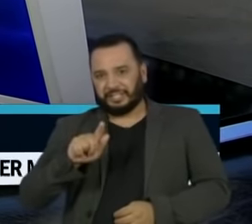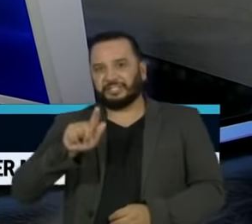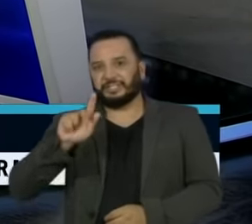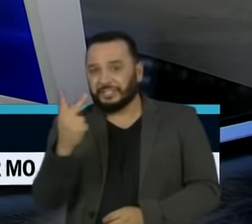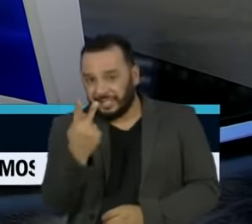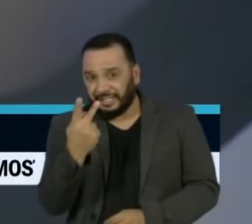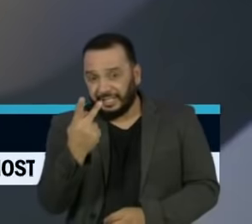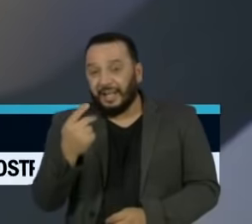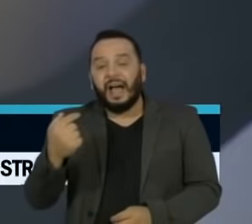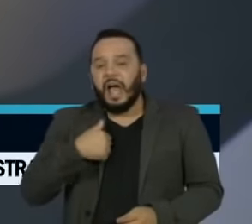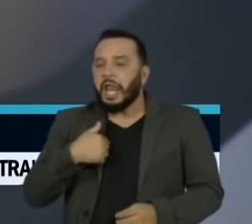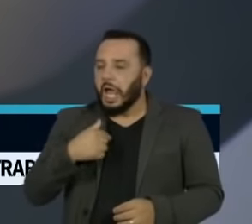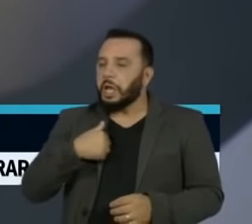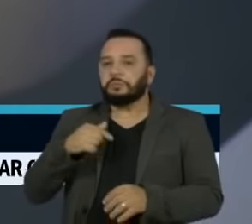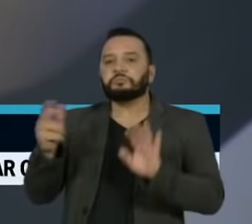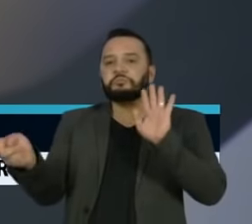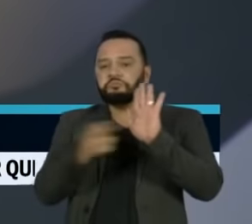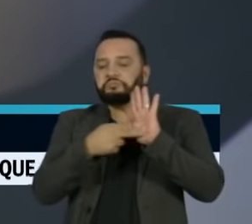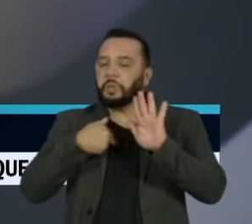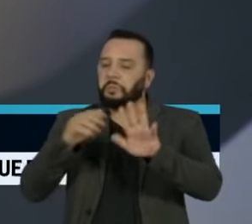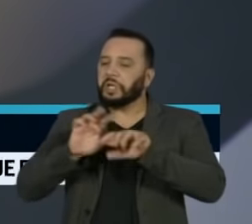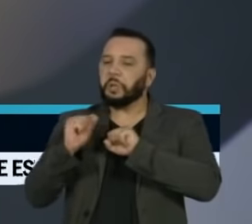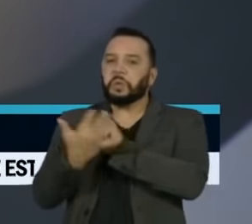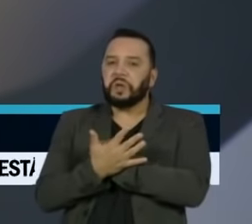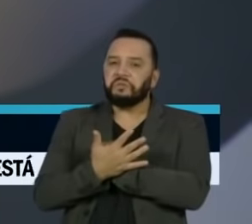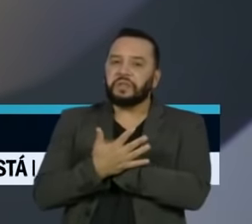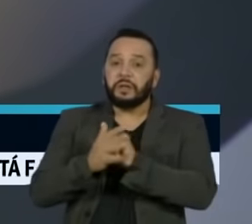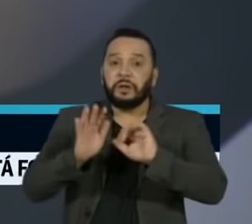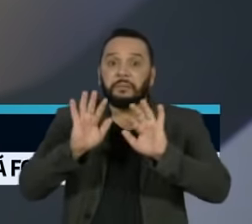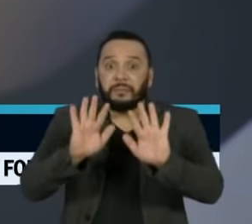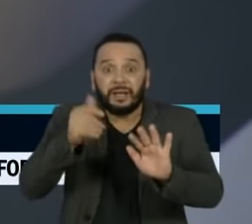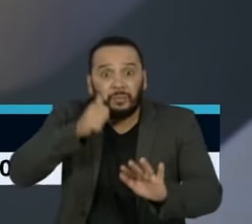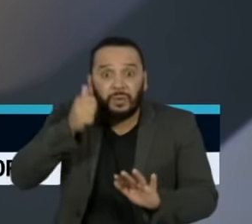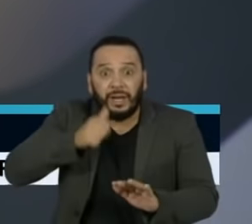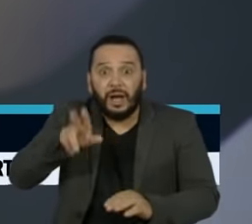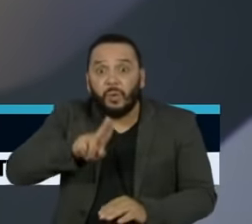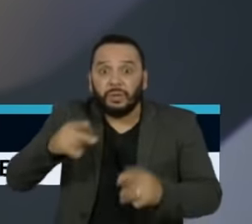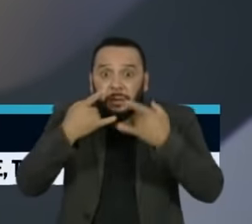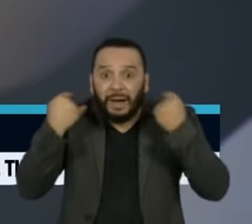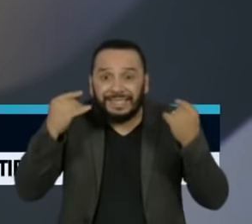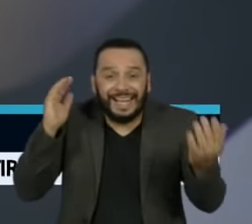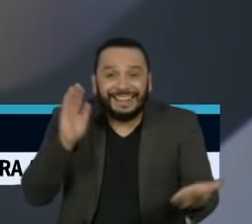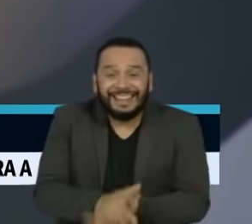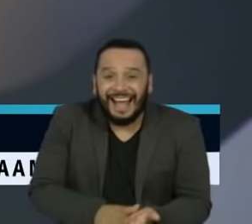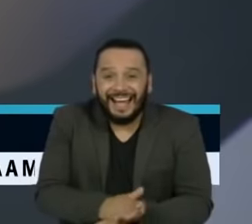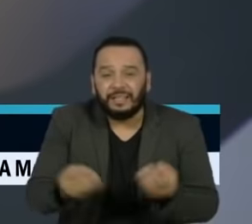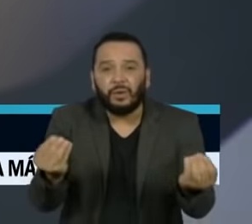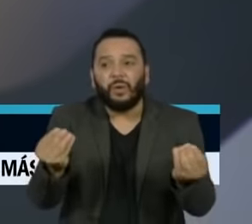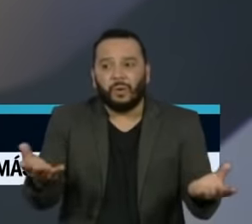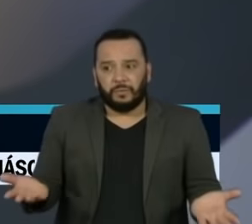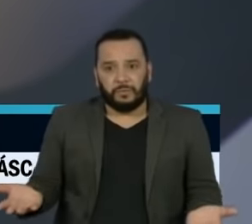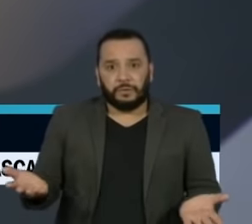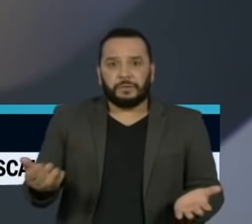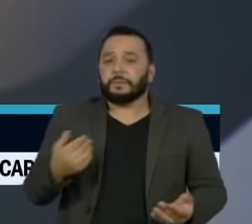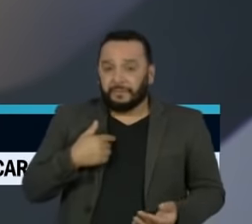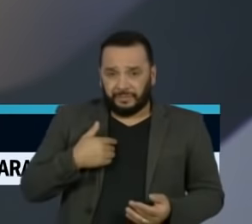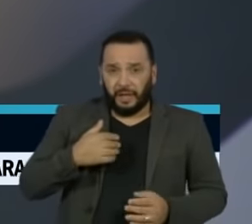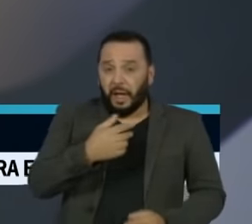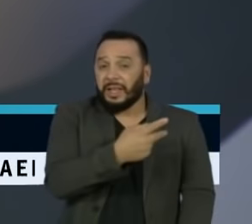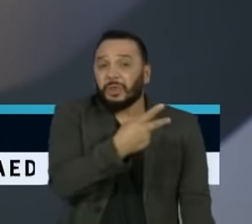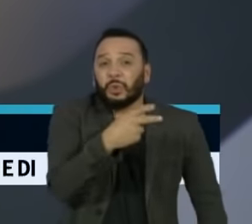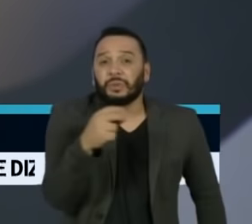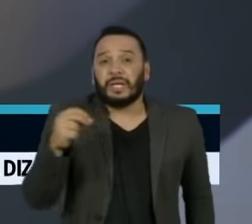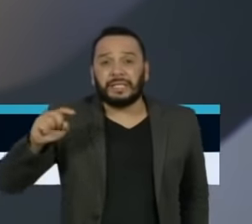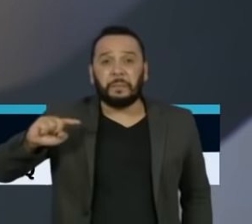pessoas. Então, não tenham medo da Covid-19, porque, afinal, só morreram aí 200 mil